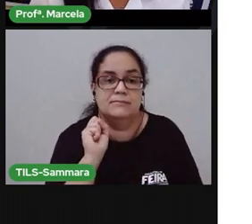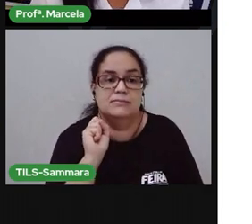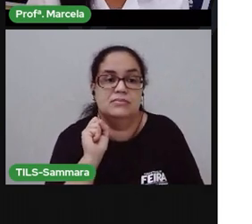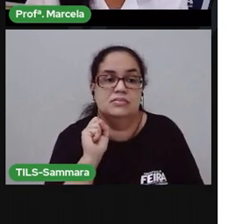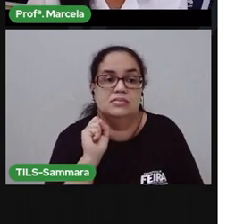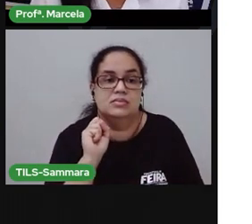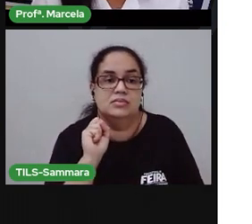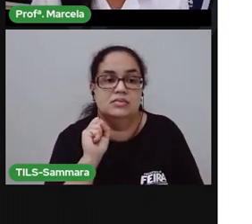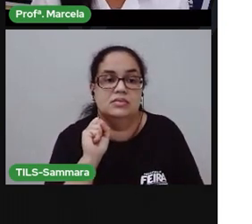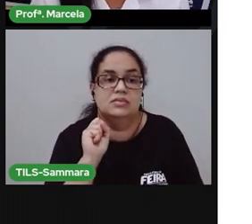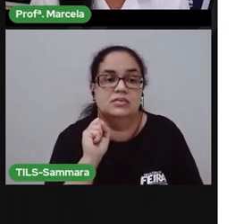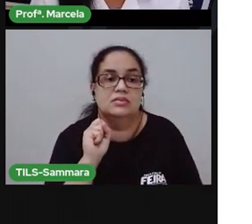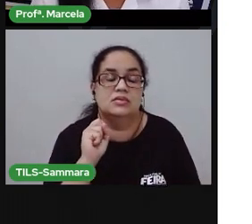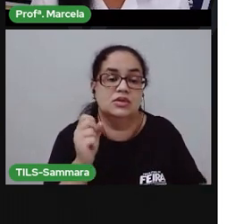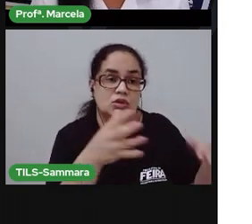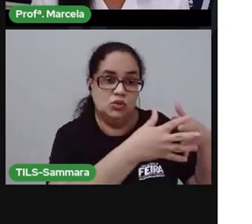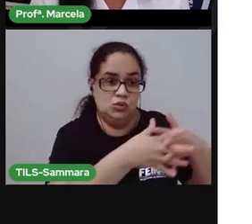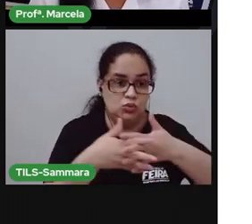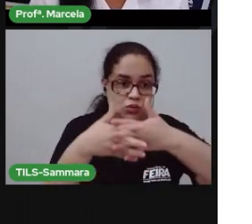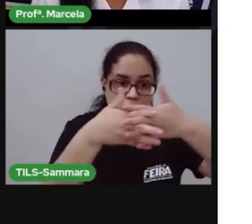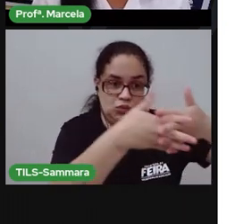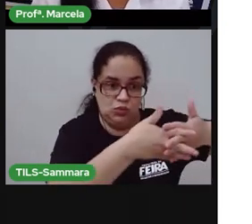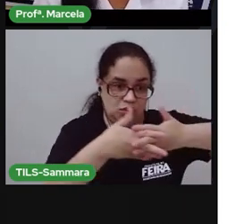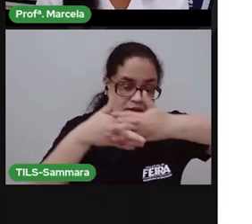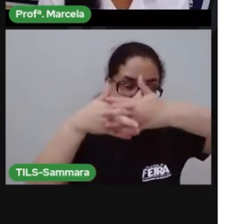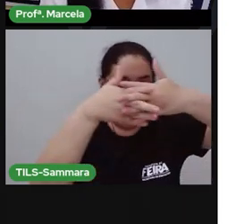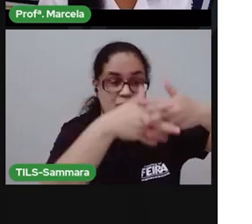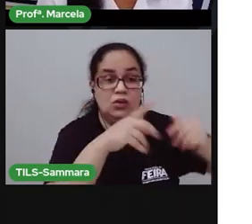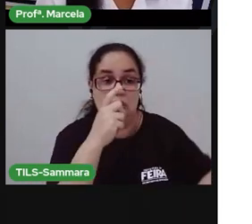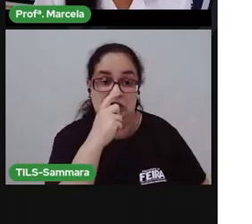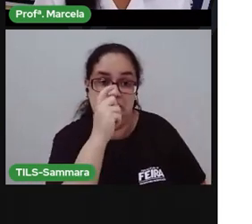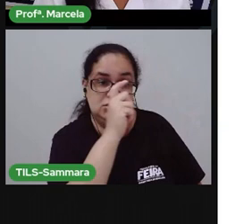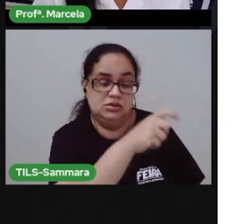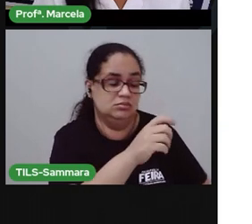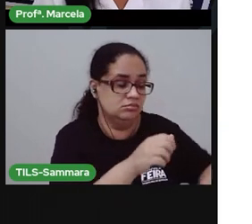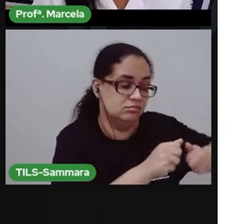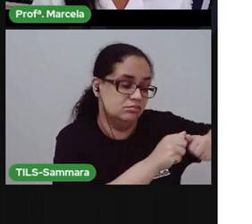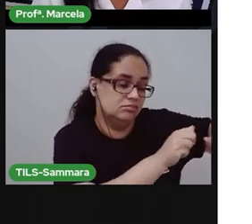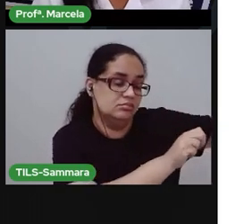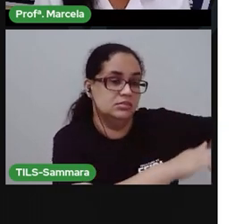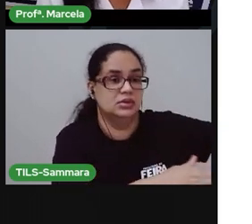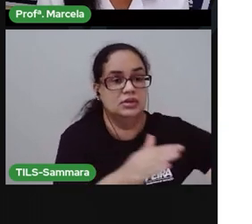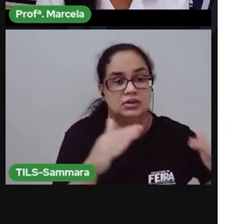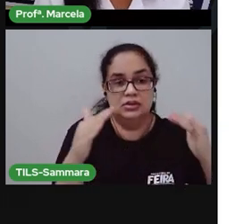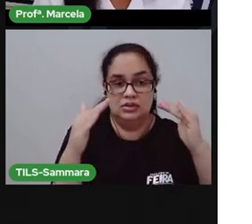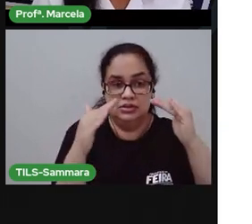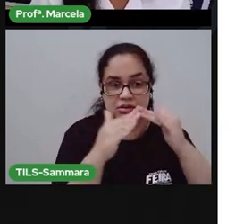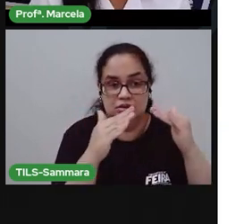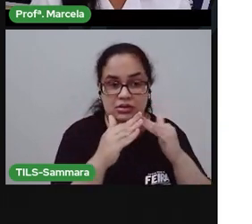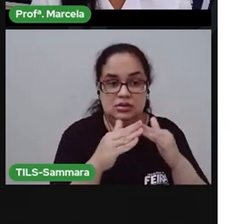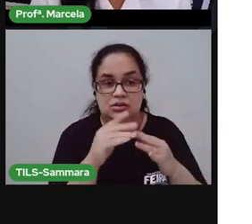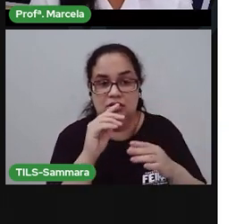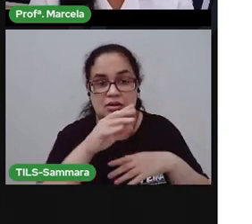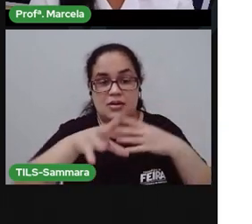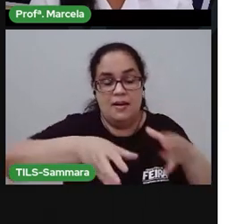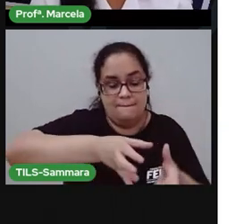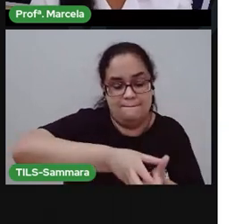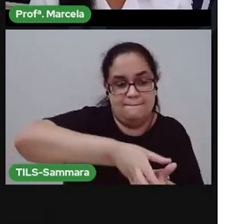funcionários que vêm lá no caminhão do lixo para pegar o lixo, deixa na porta de casa, coloca na lixeira maior.